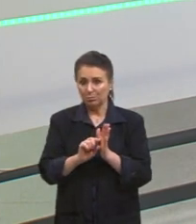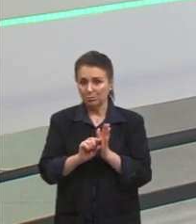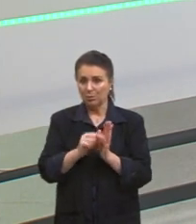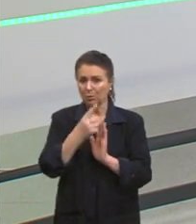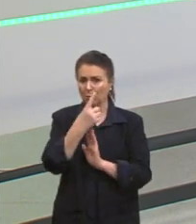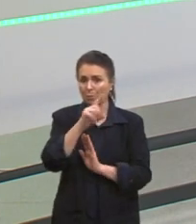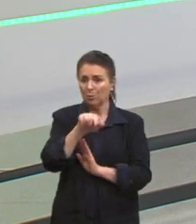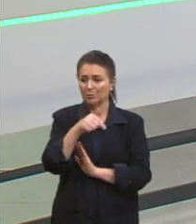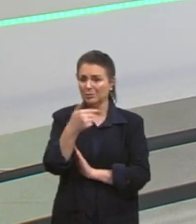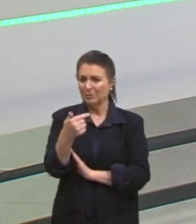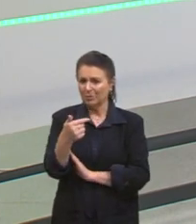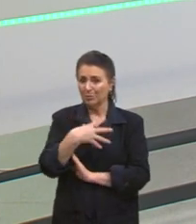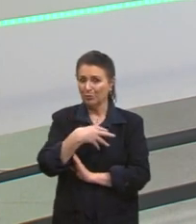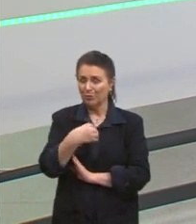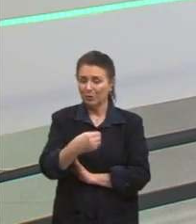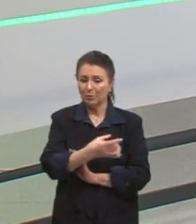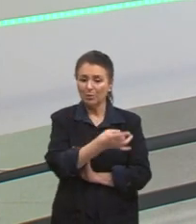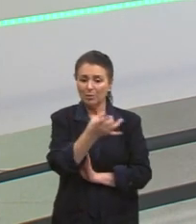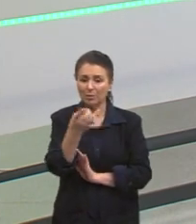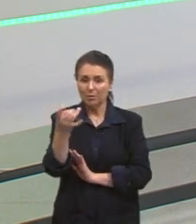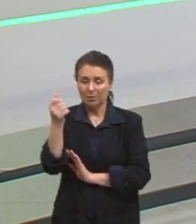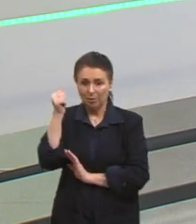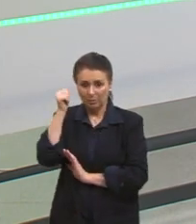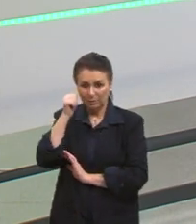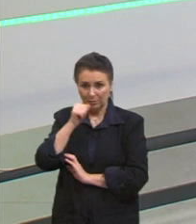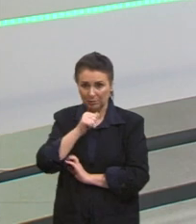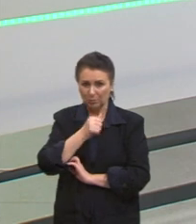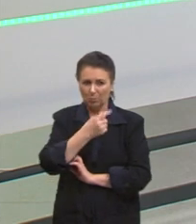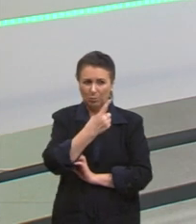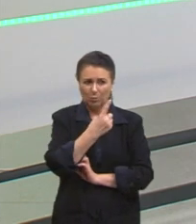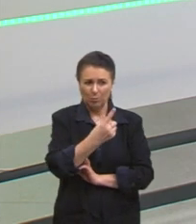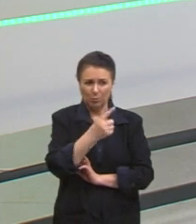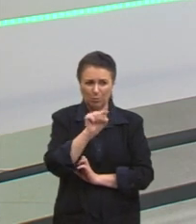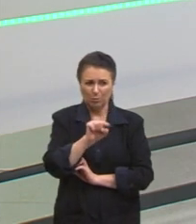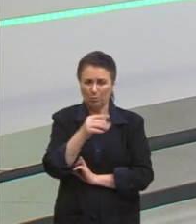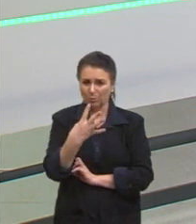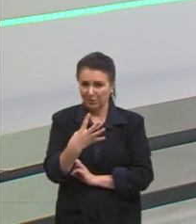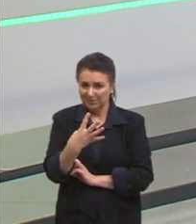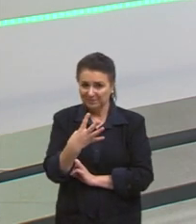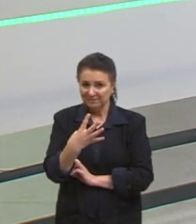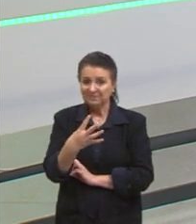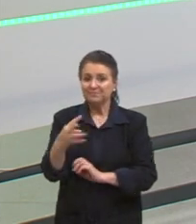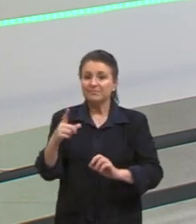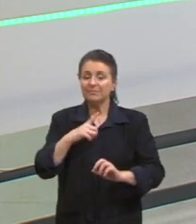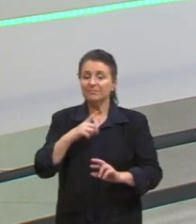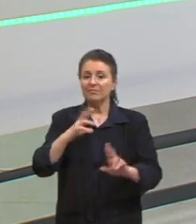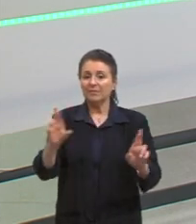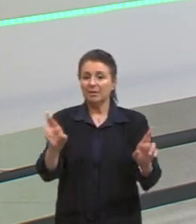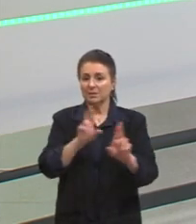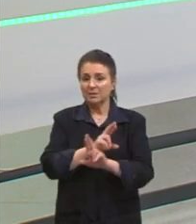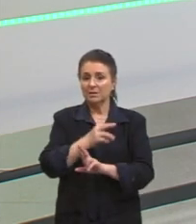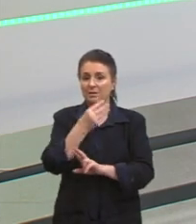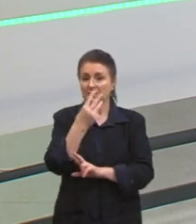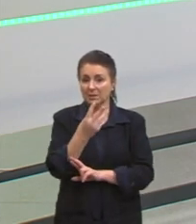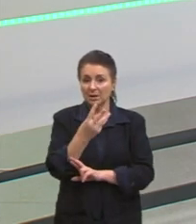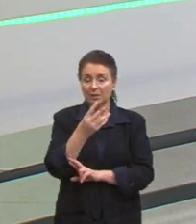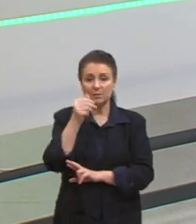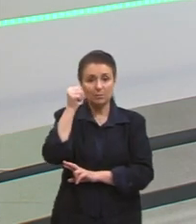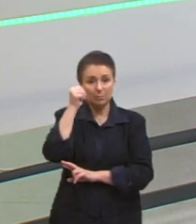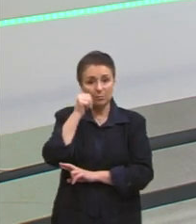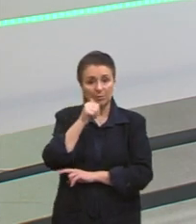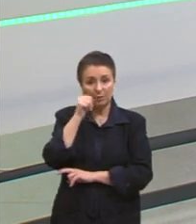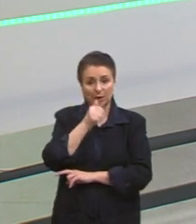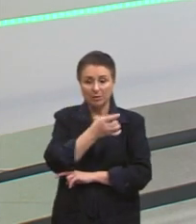1.7, né? 1.4, se eu não me engano, a última vez que foi relacionado a isso, quer dizer que a cada três mulheres, né,